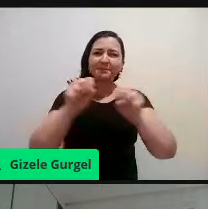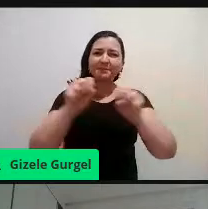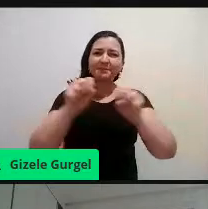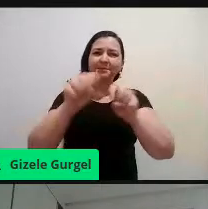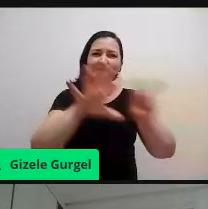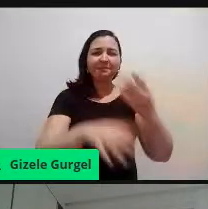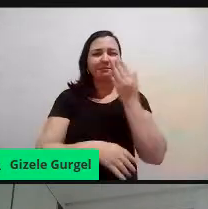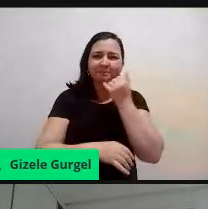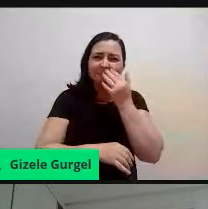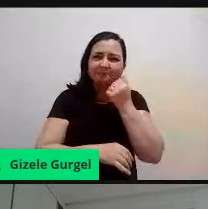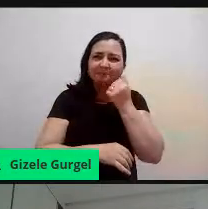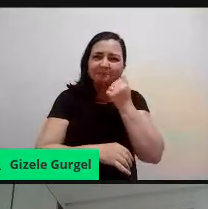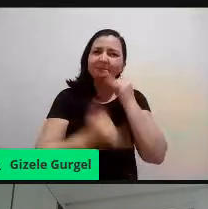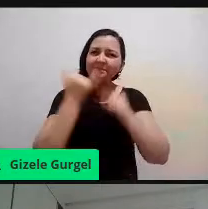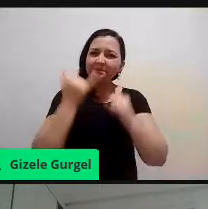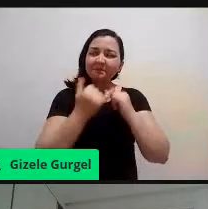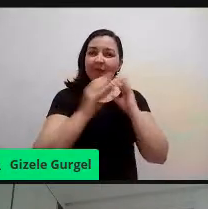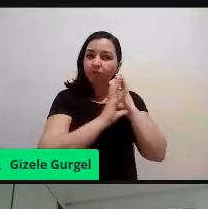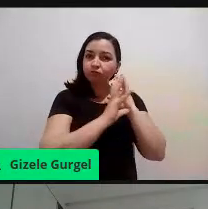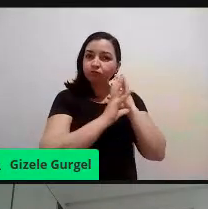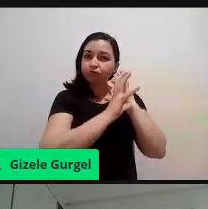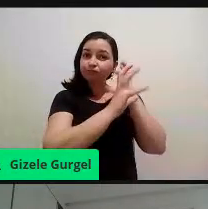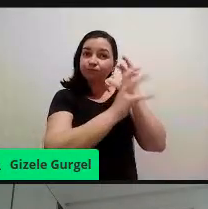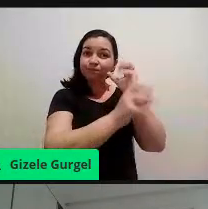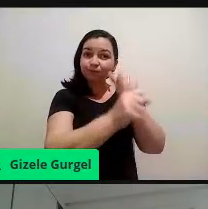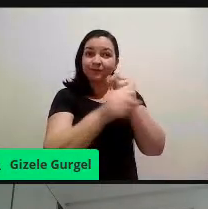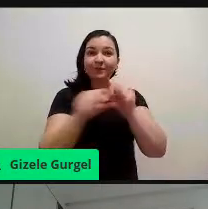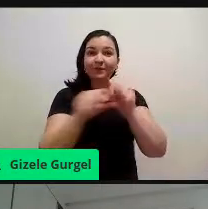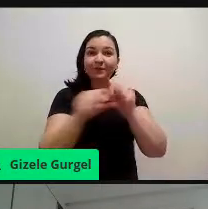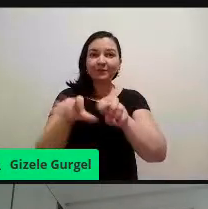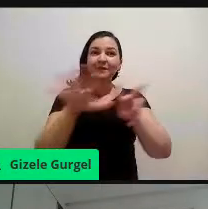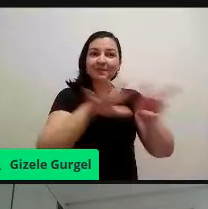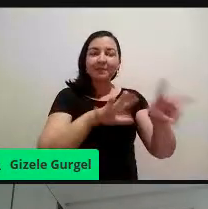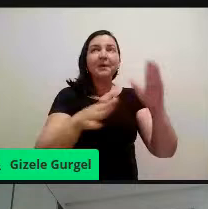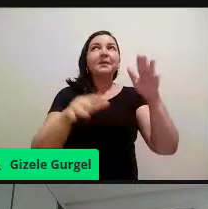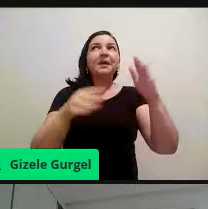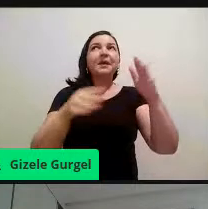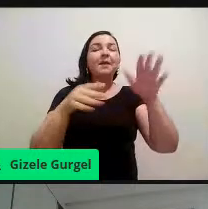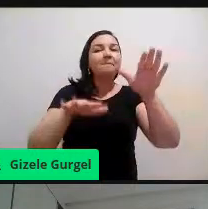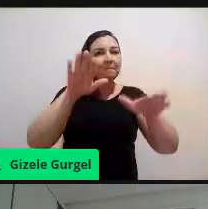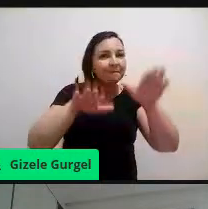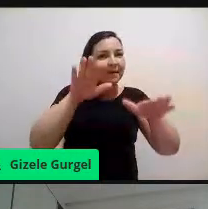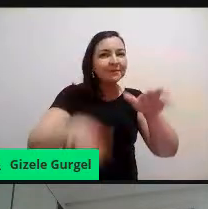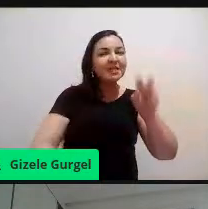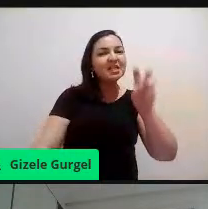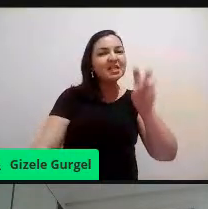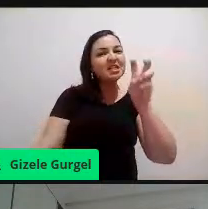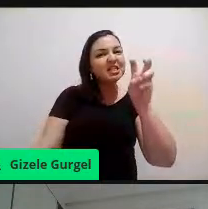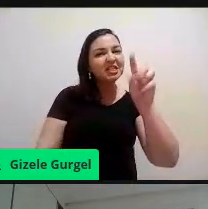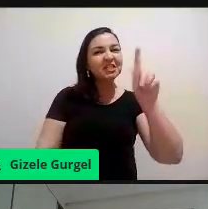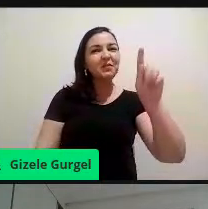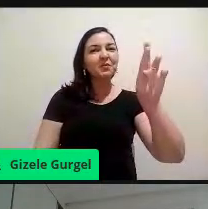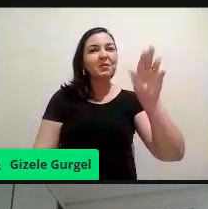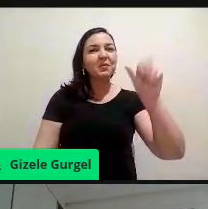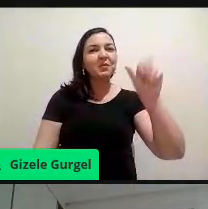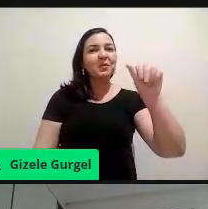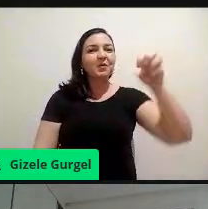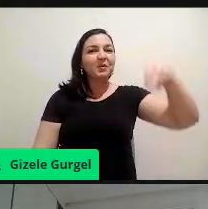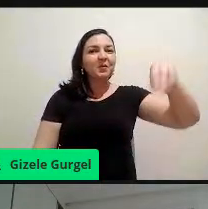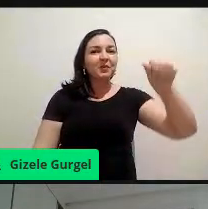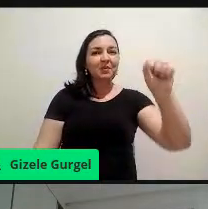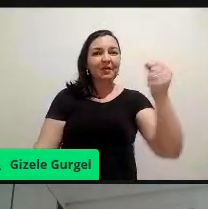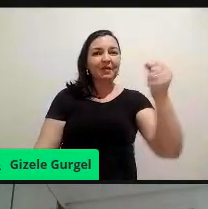semanalmente de uma pessoa é o equivalente ao peso do cartão de crédito, cinco gramas, né, esse estudo foi feito na Austrália.